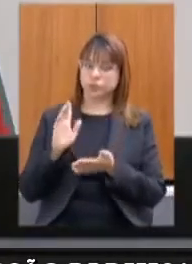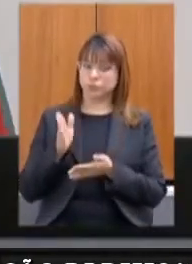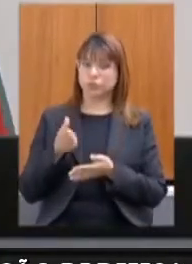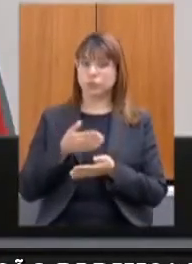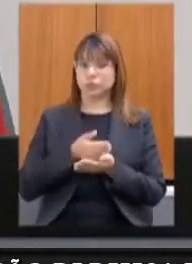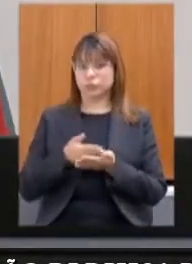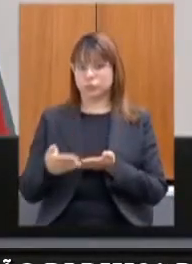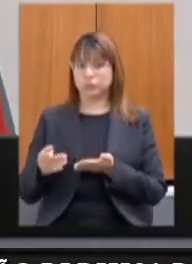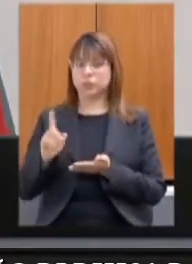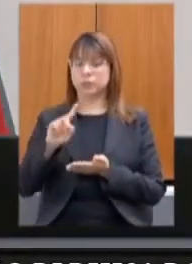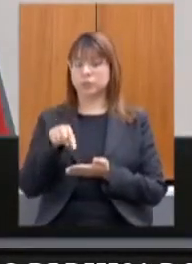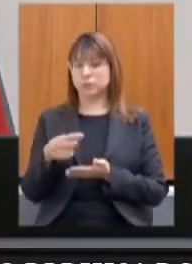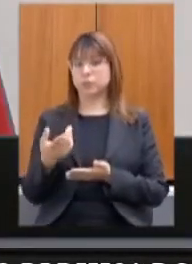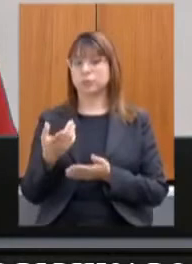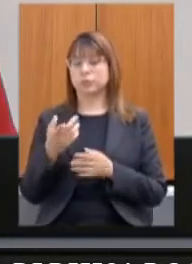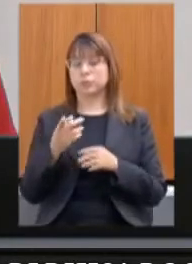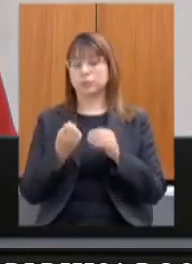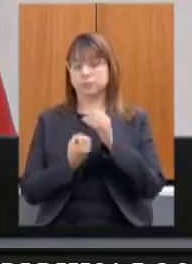desumanos ou degradantes